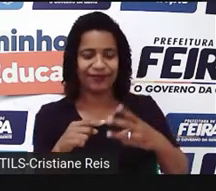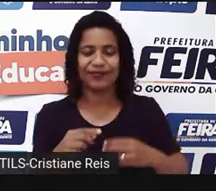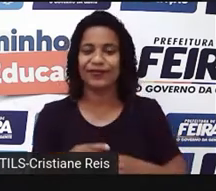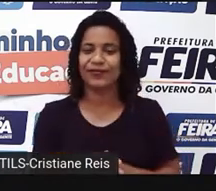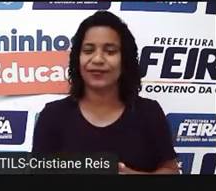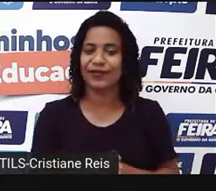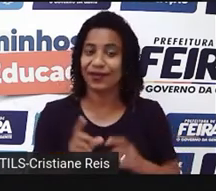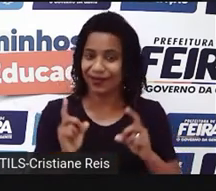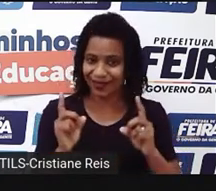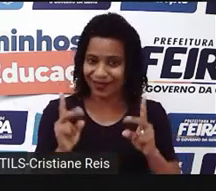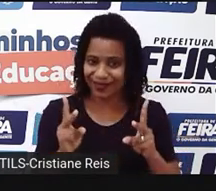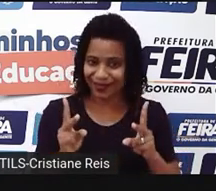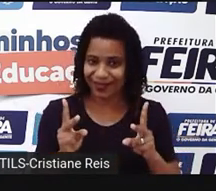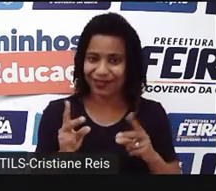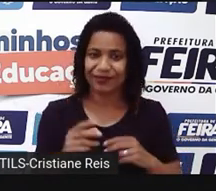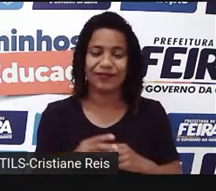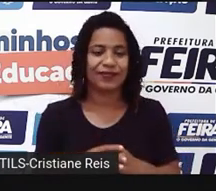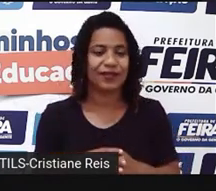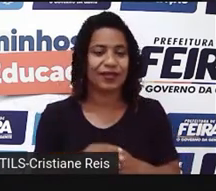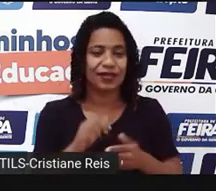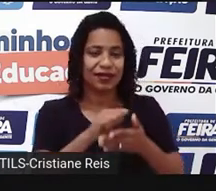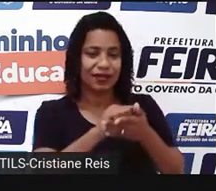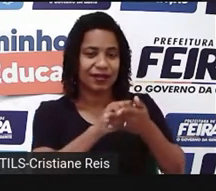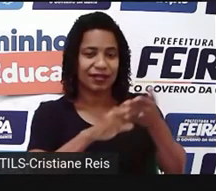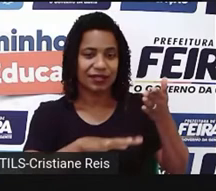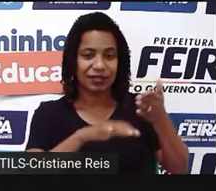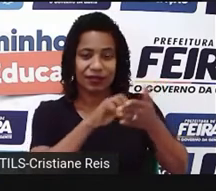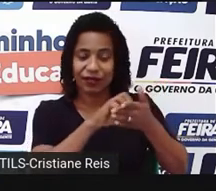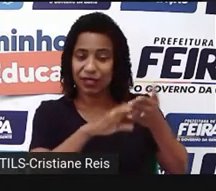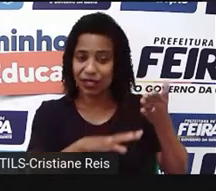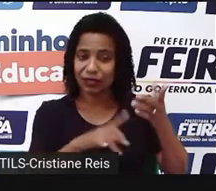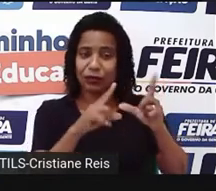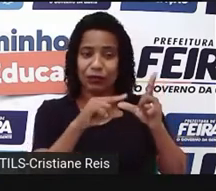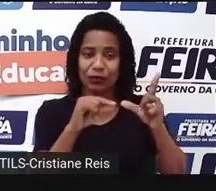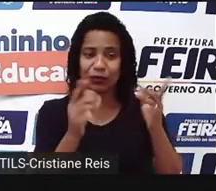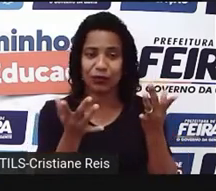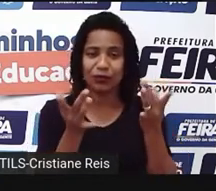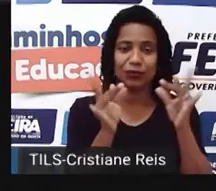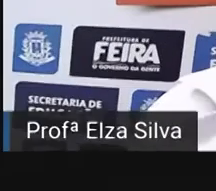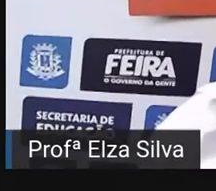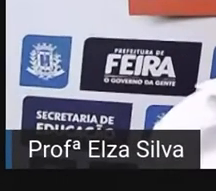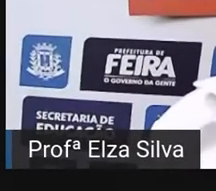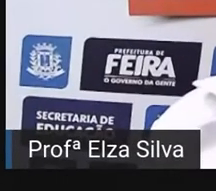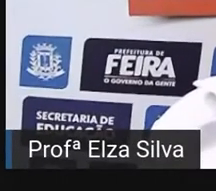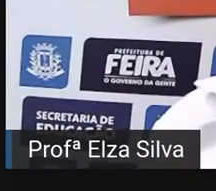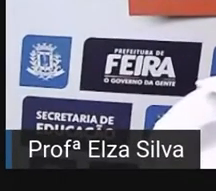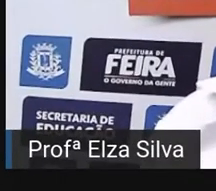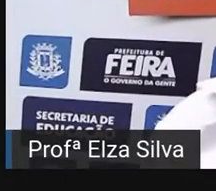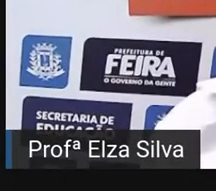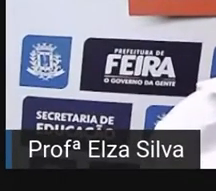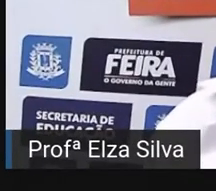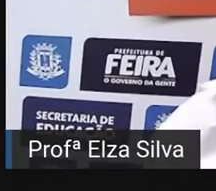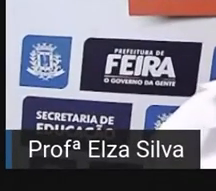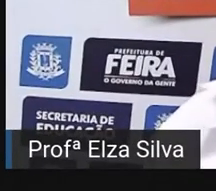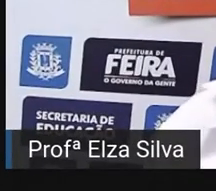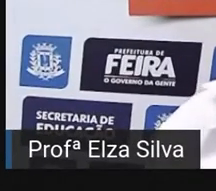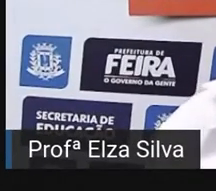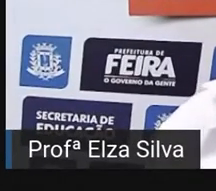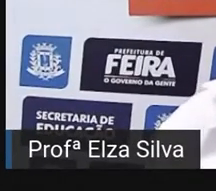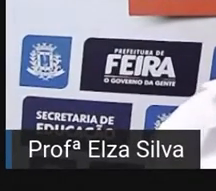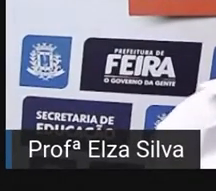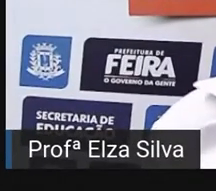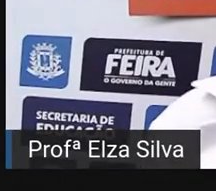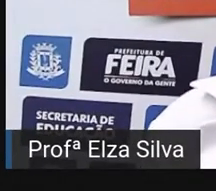Então, essa atividade, ela vai ficar disponível para que vocês possam explorá-la quantas vezes acharem